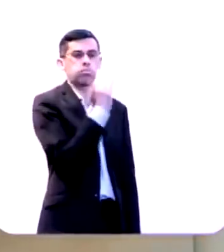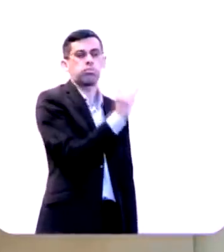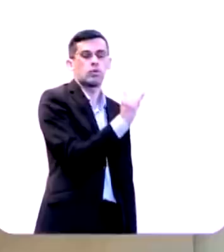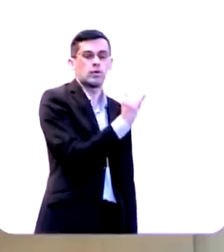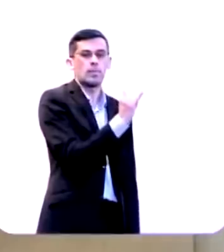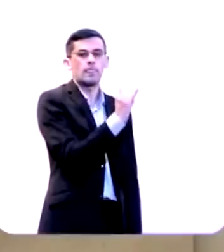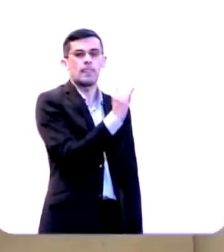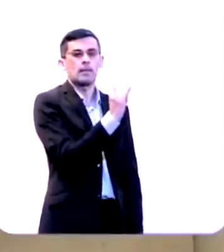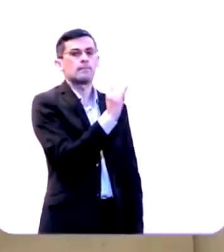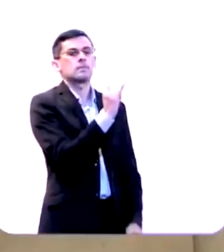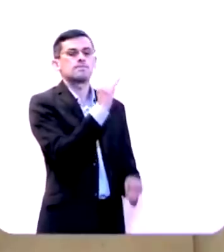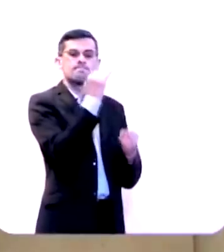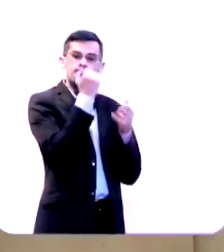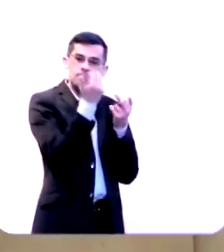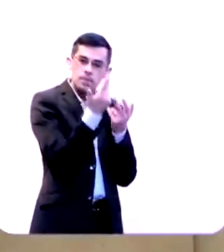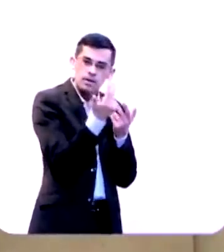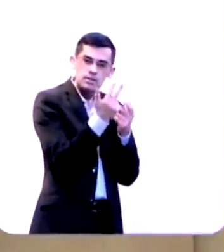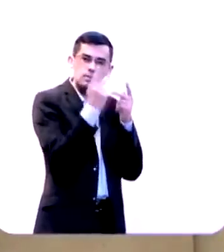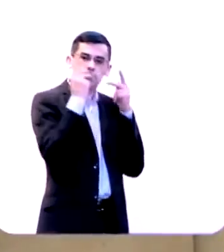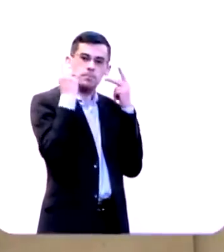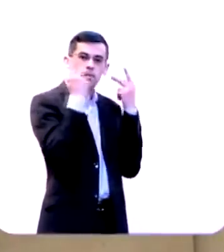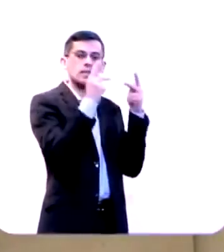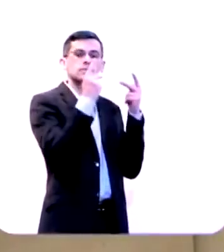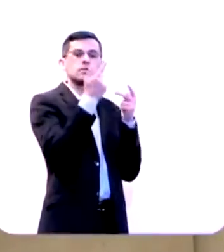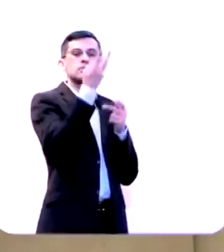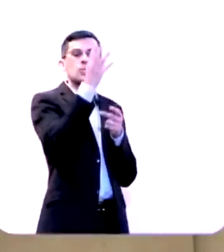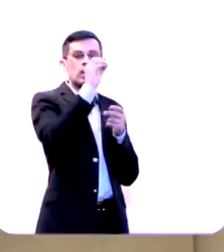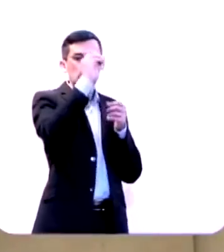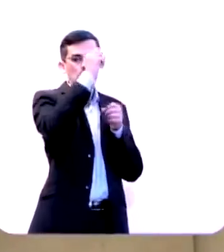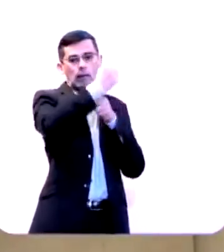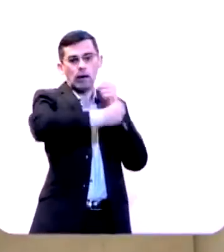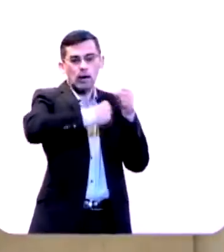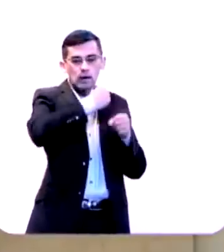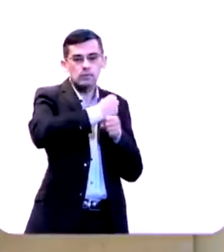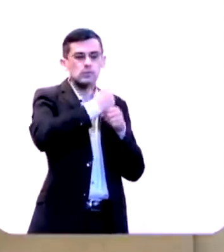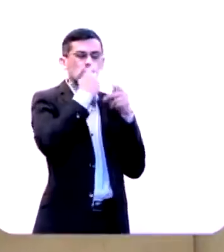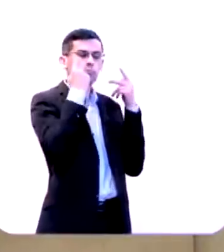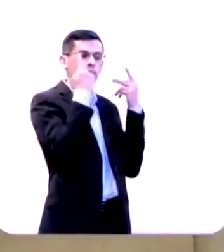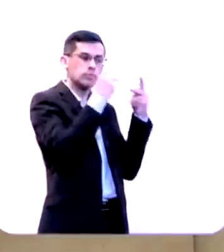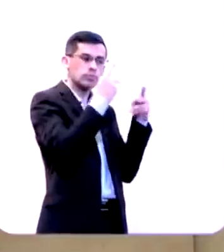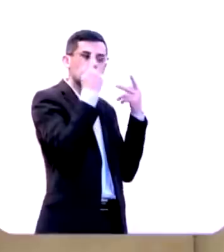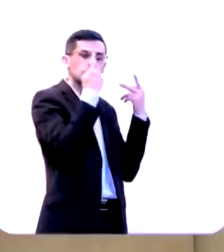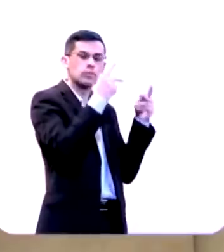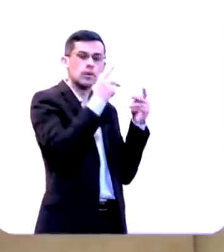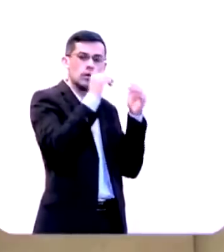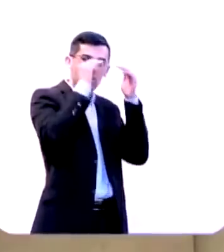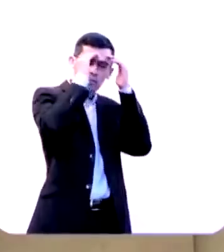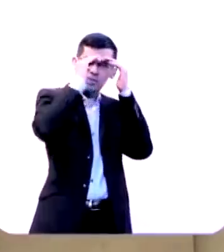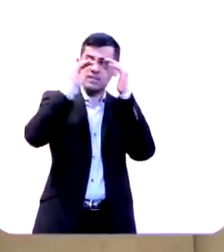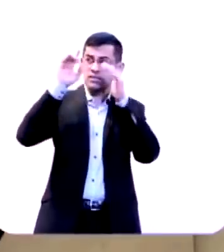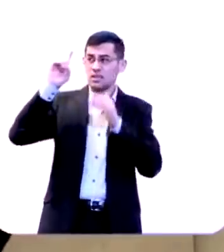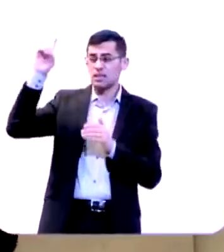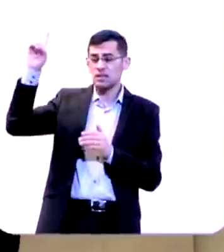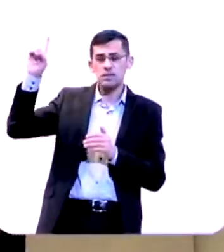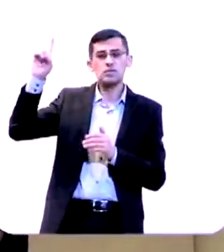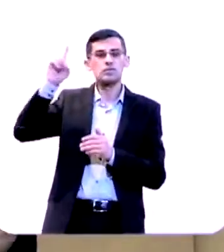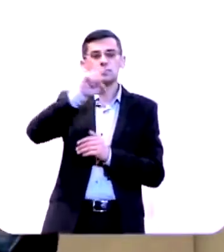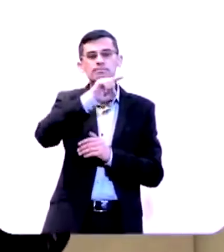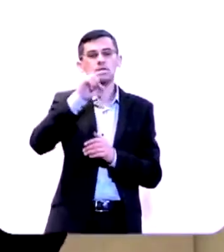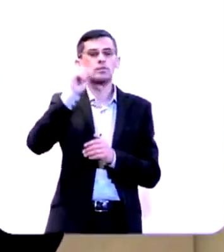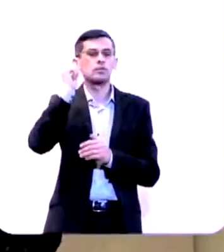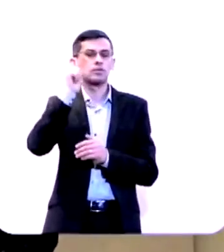com a mesma mensagem de 40 anos o temor do Senhor é a